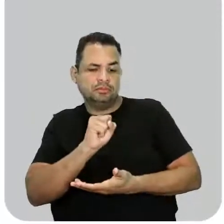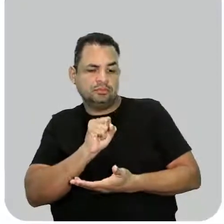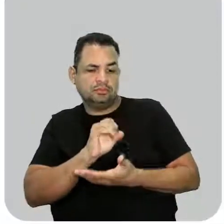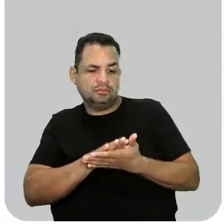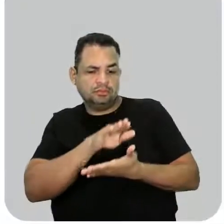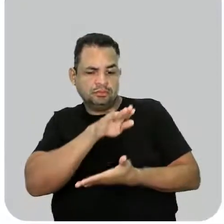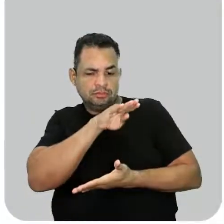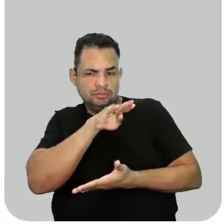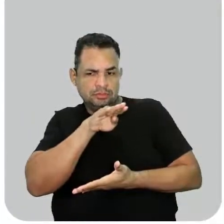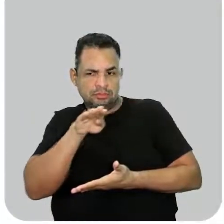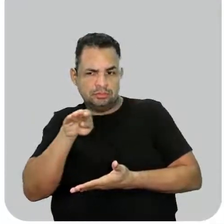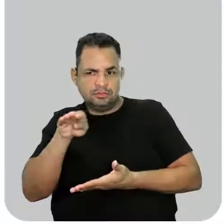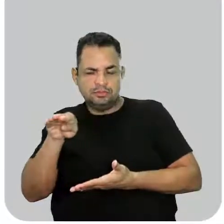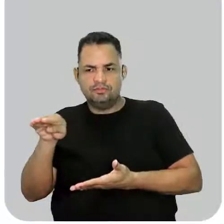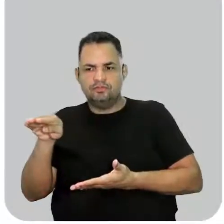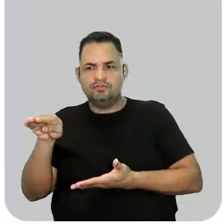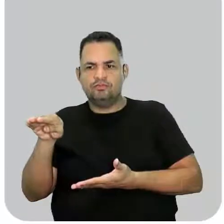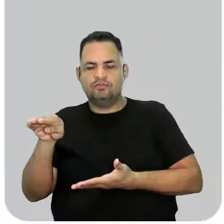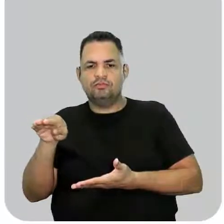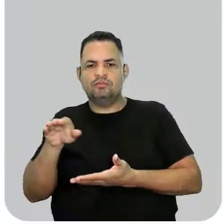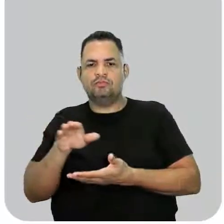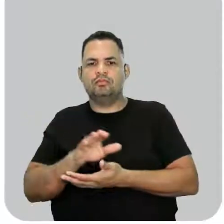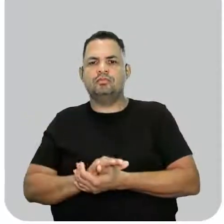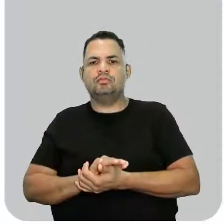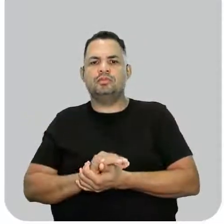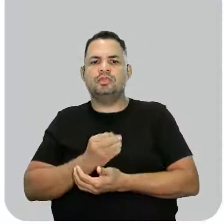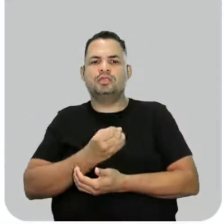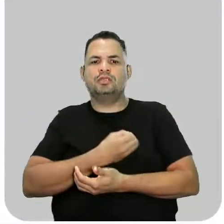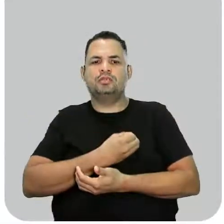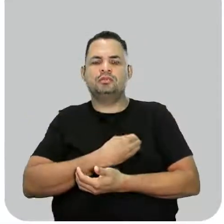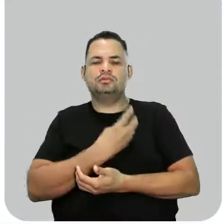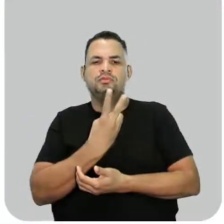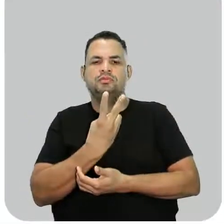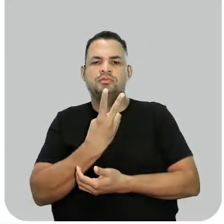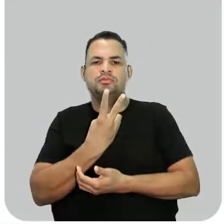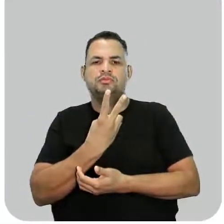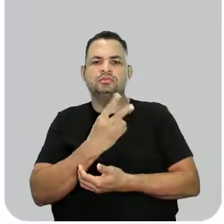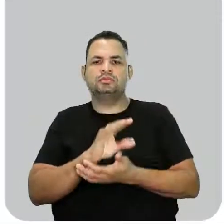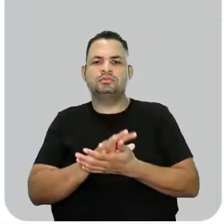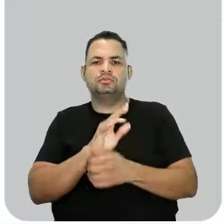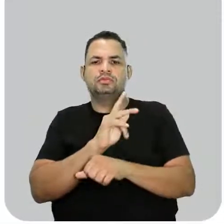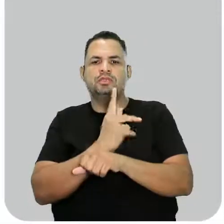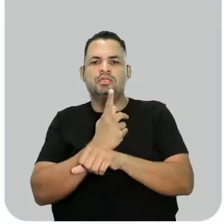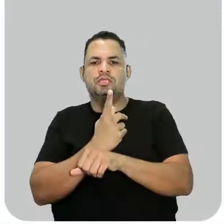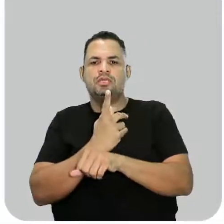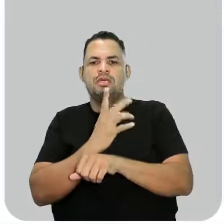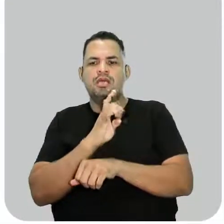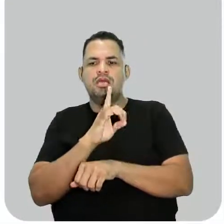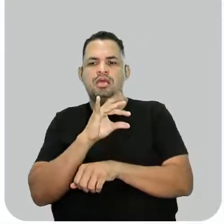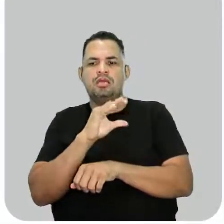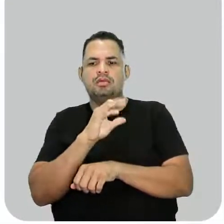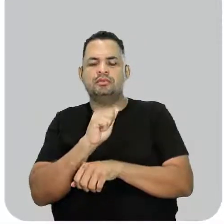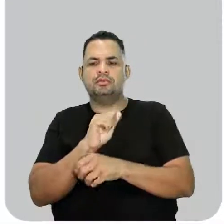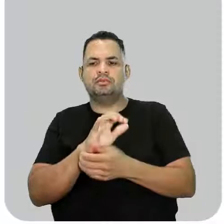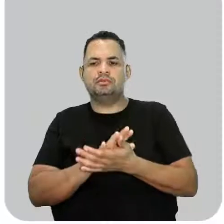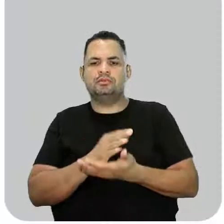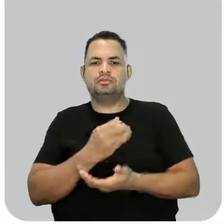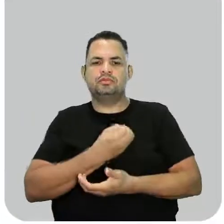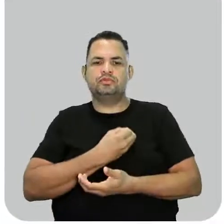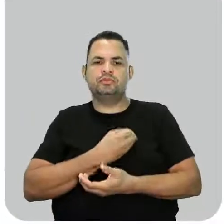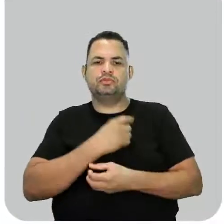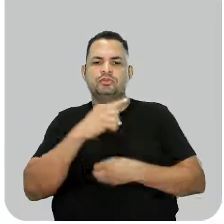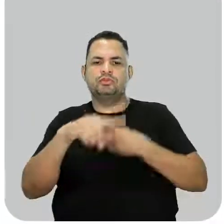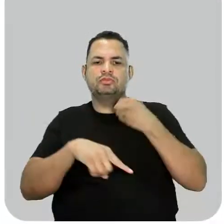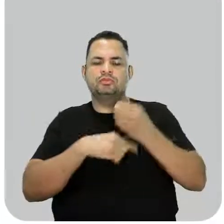linha do hidrogênio, o elemento número 2 da tabela vai ser o hélio, que ele tem um número atômico igual a 2.